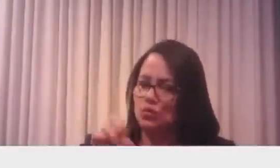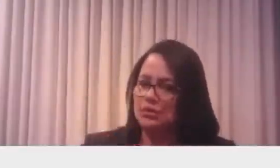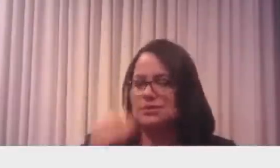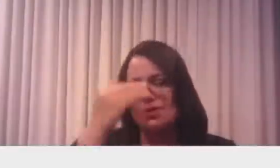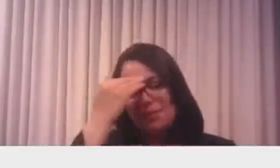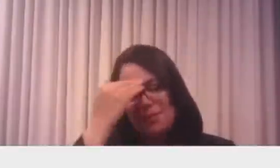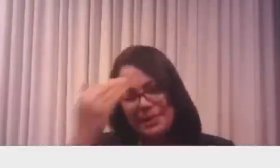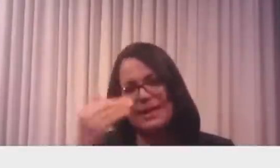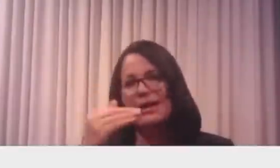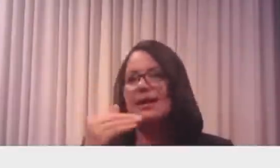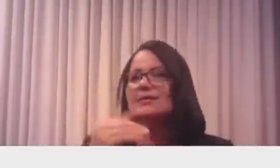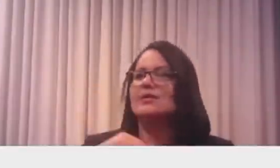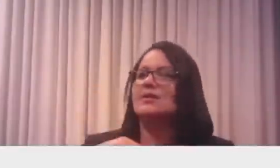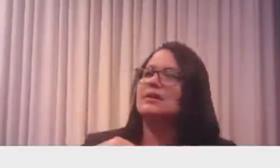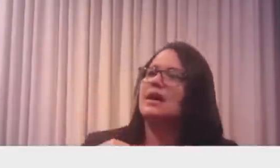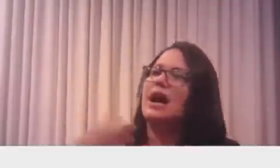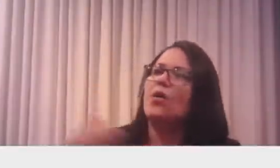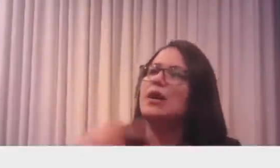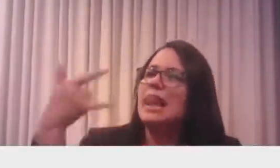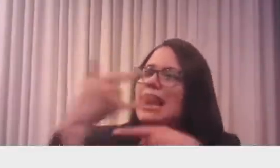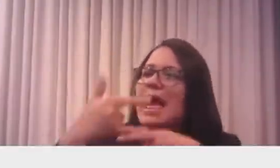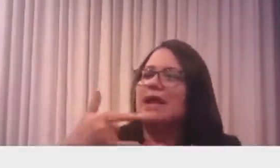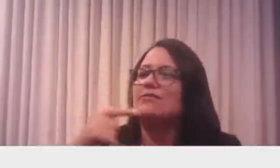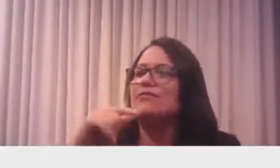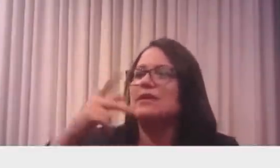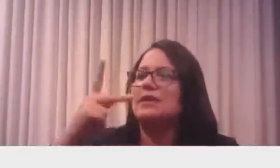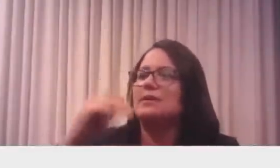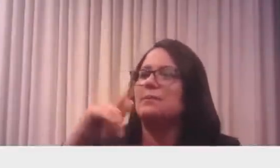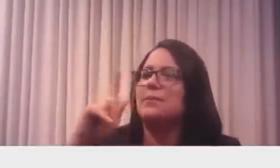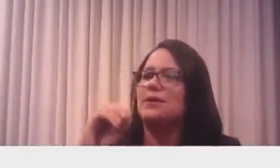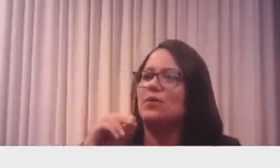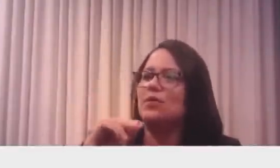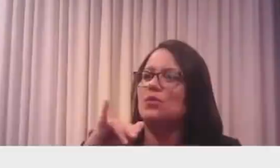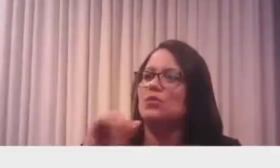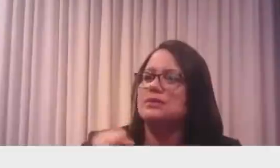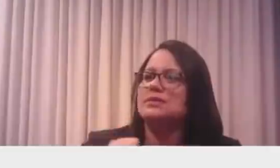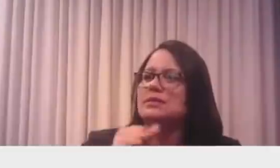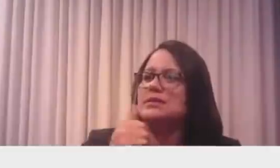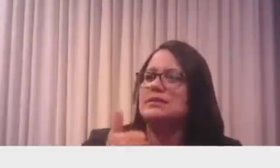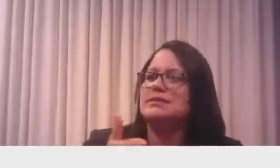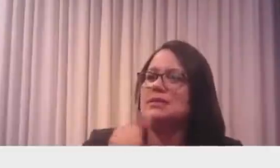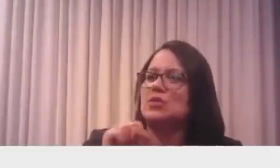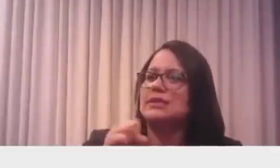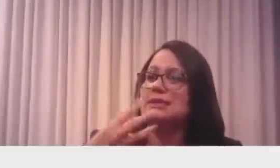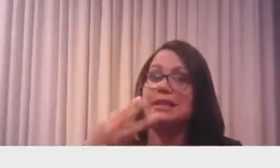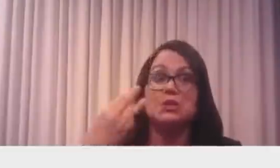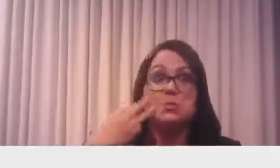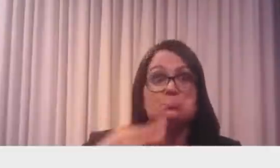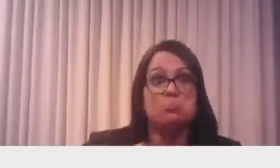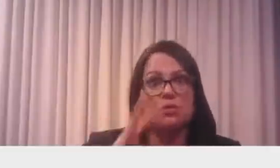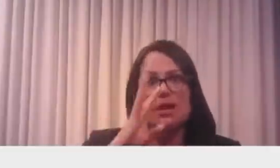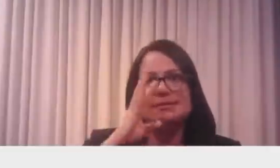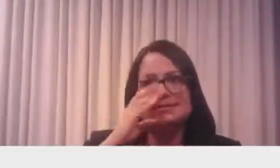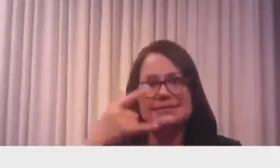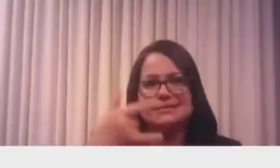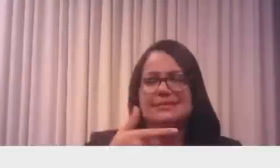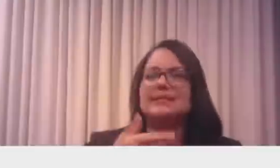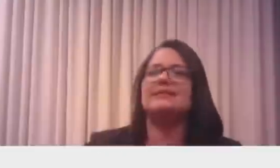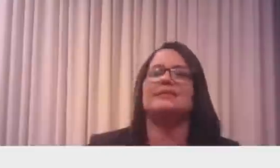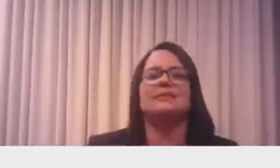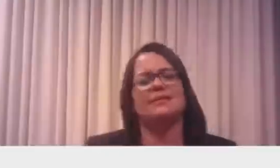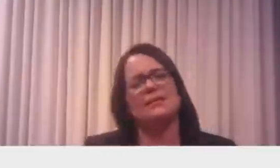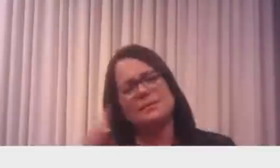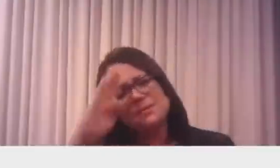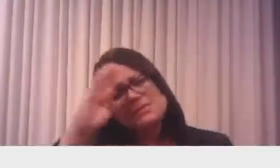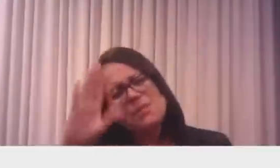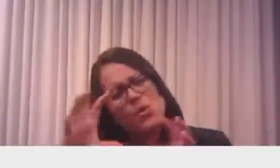que está com 183 mil agora, muita gente realmente, tem subido muita audiência desse programa, em especial pela equipe de